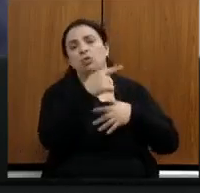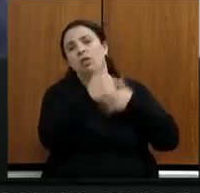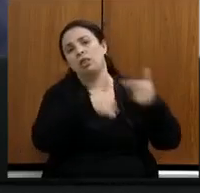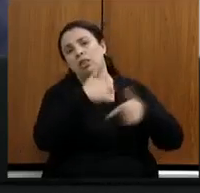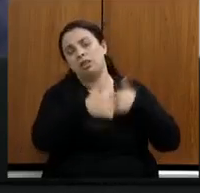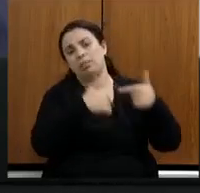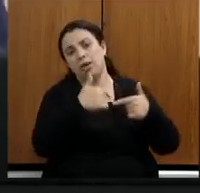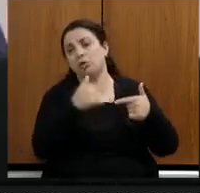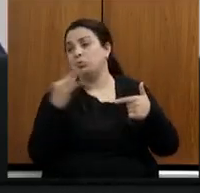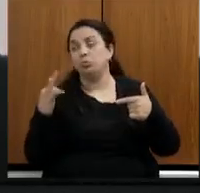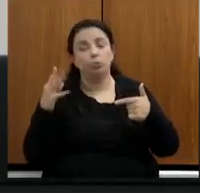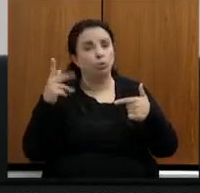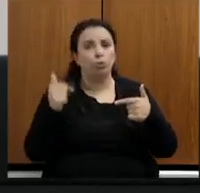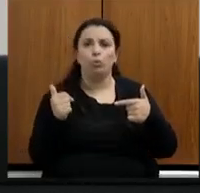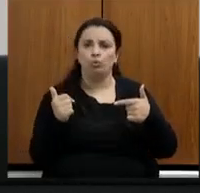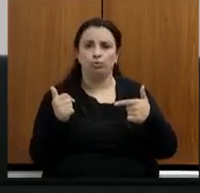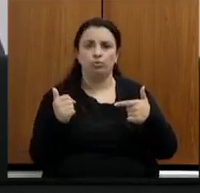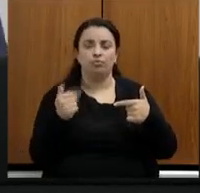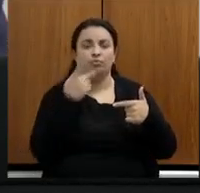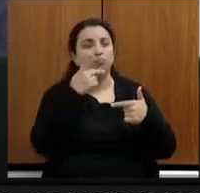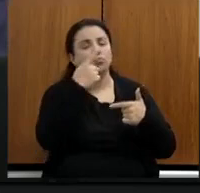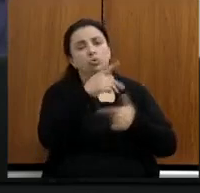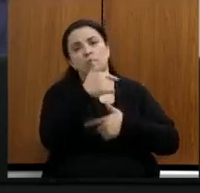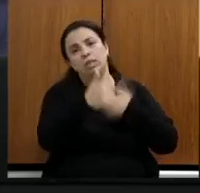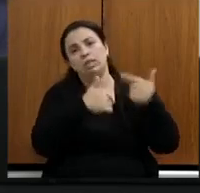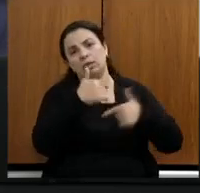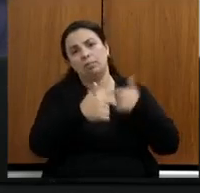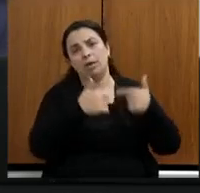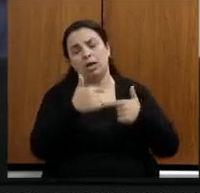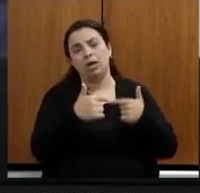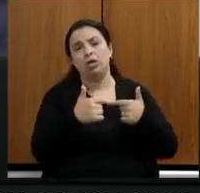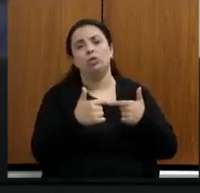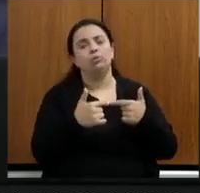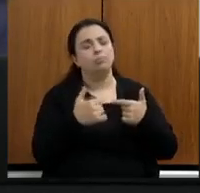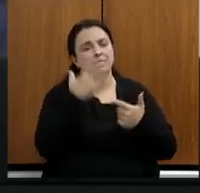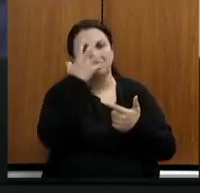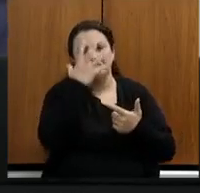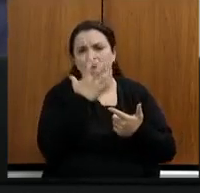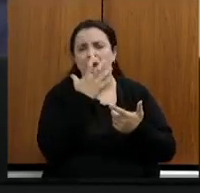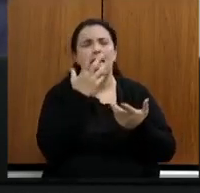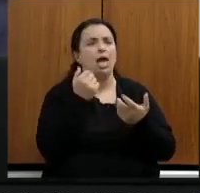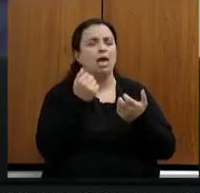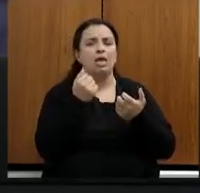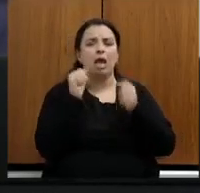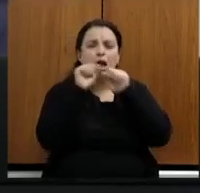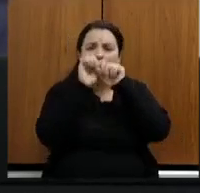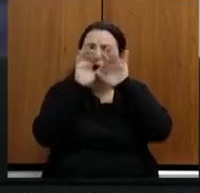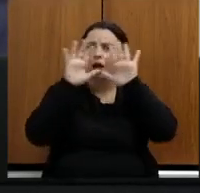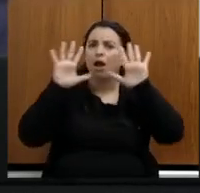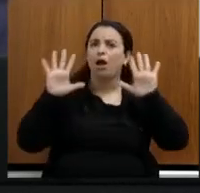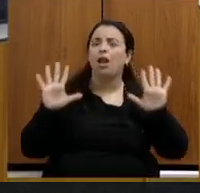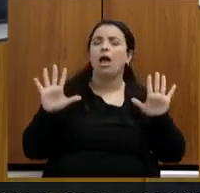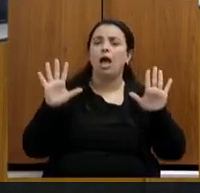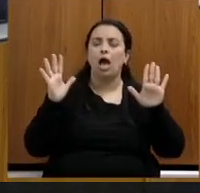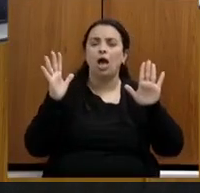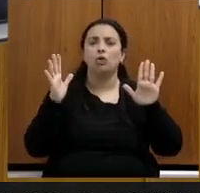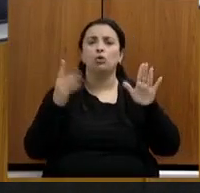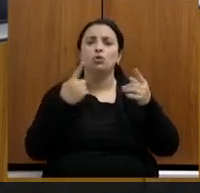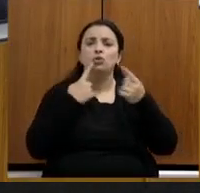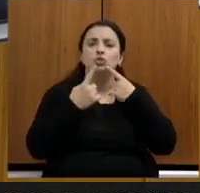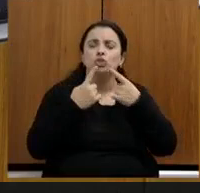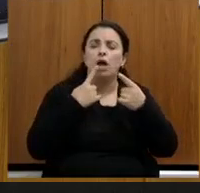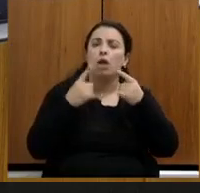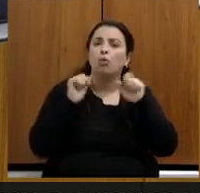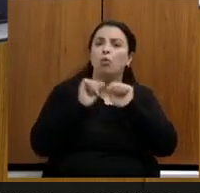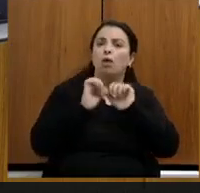a sua atuação em números em seriedade em transparência em forma de dialogar de forma bem